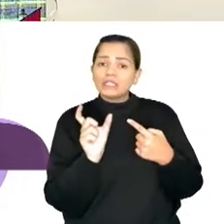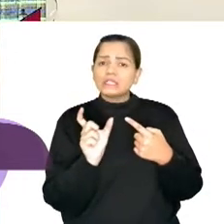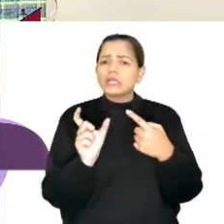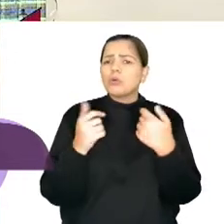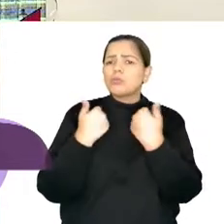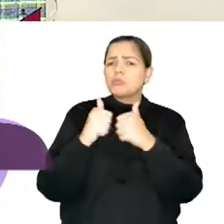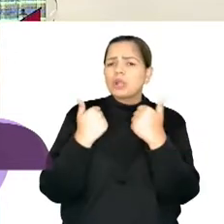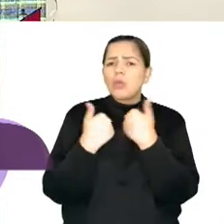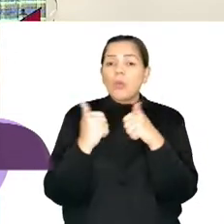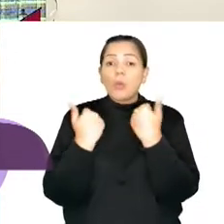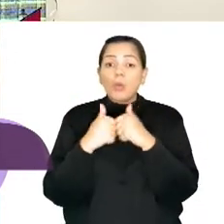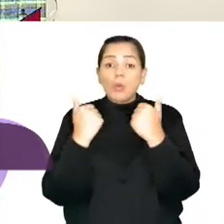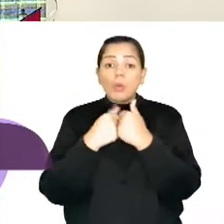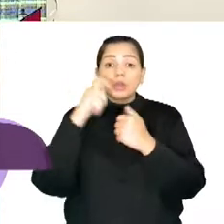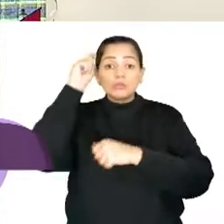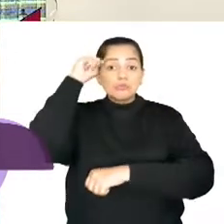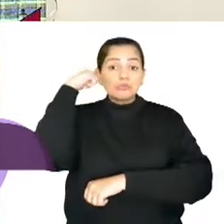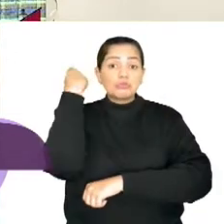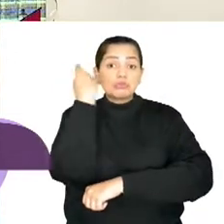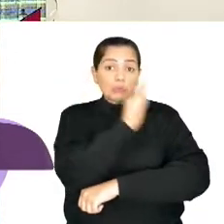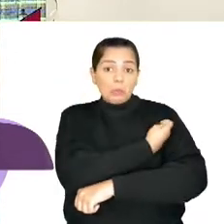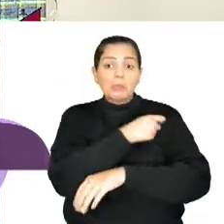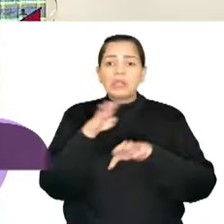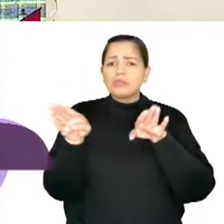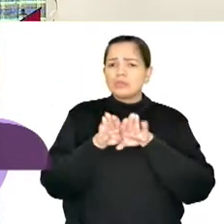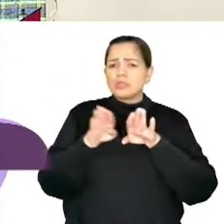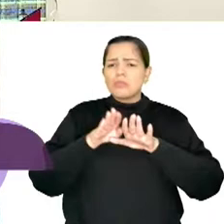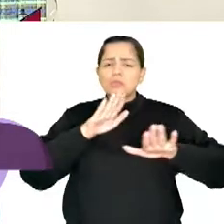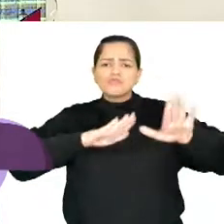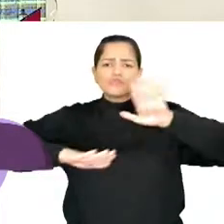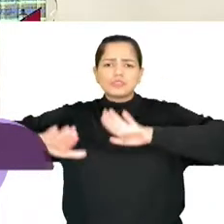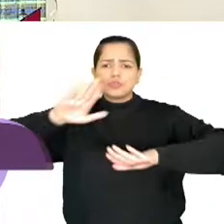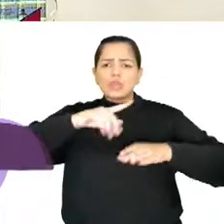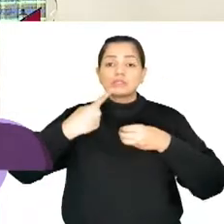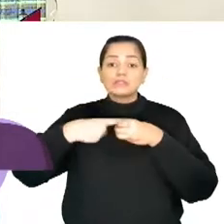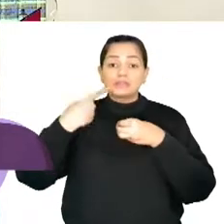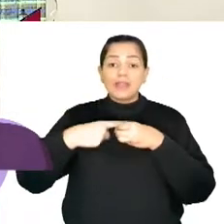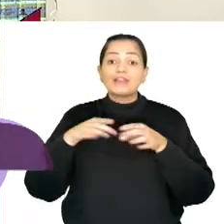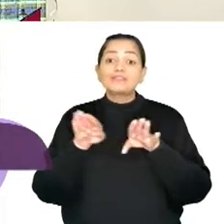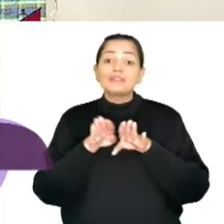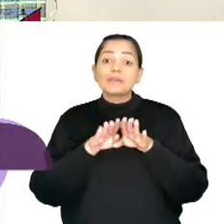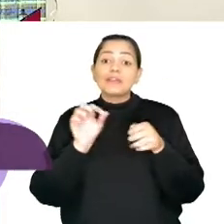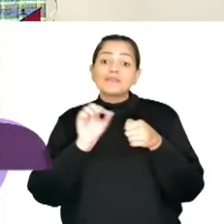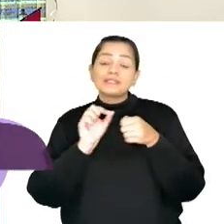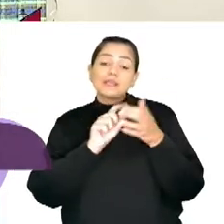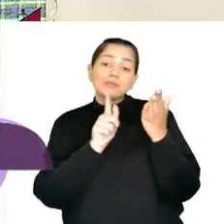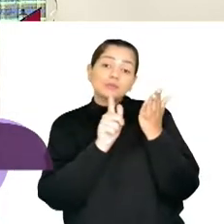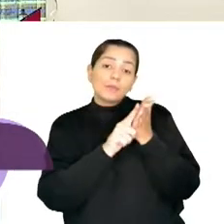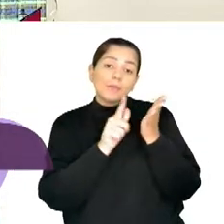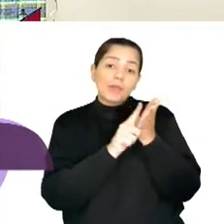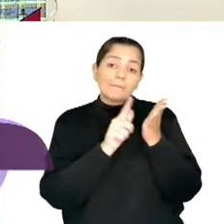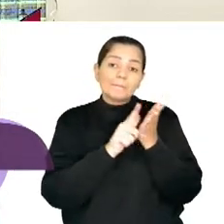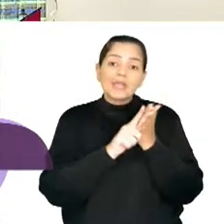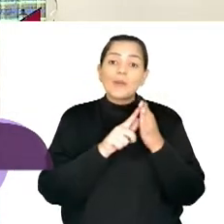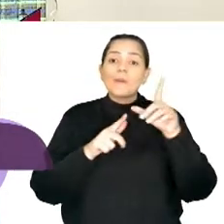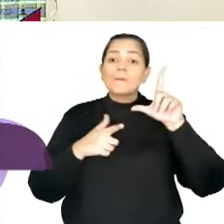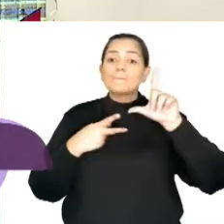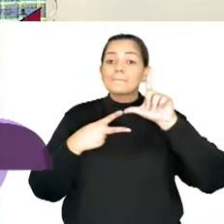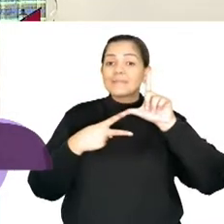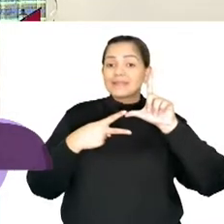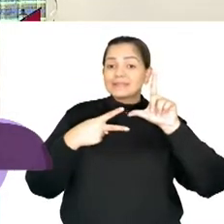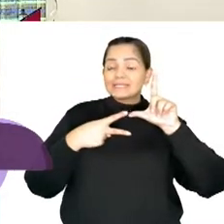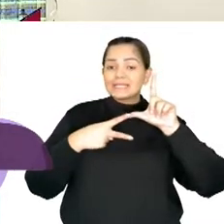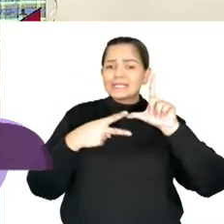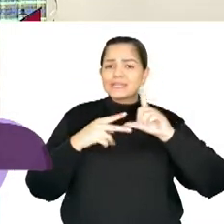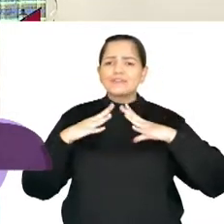cartão de acesso para transporte, tanto municipal quanto intermunicipal, e também nós fazemos o preenchimento do requerimento